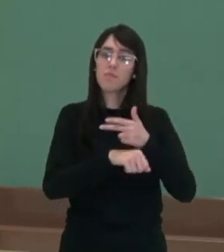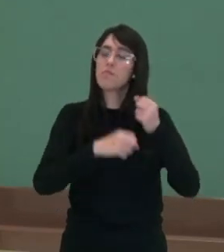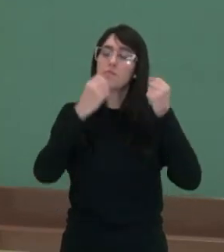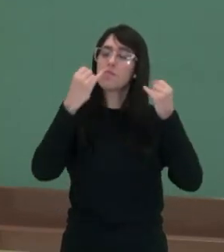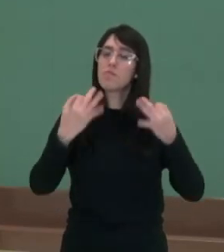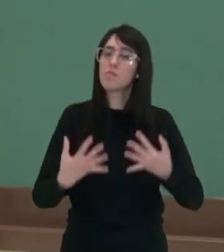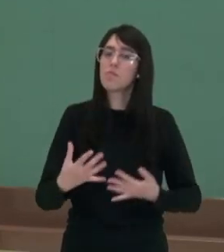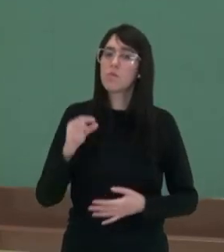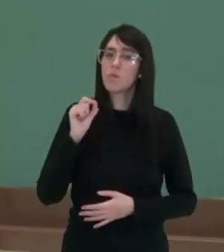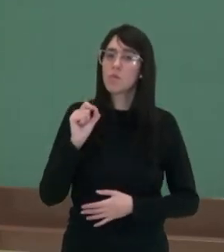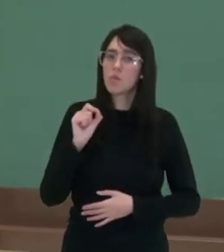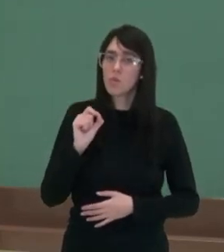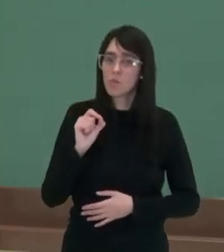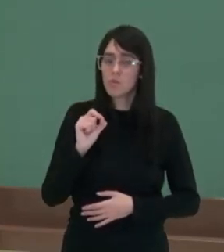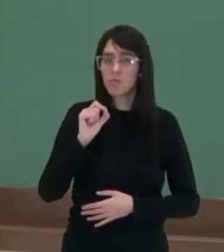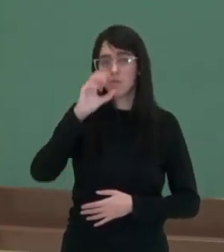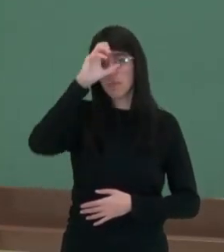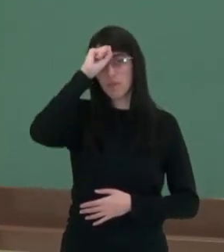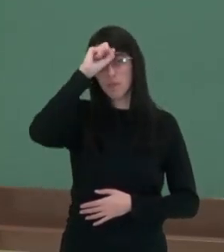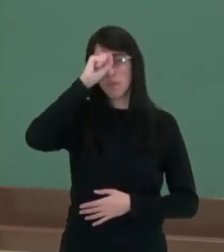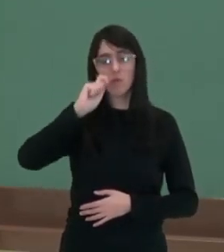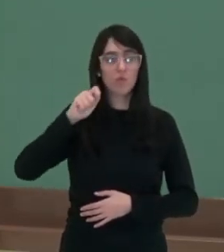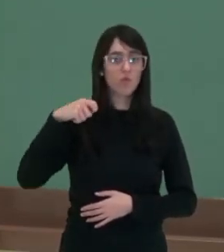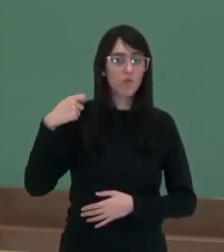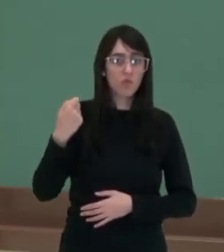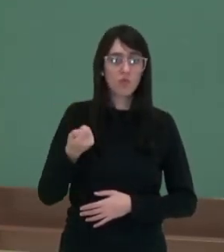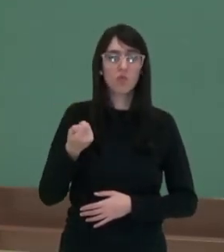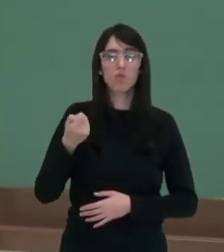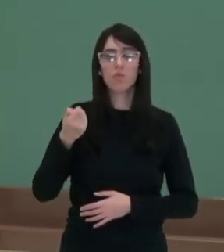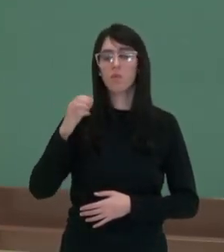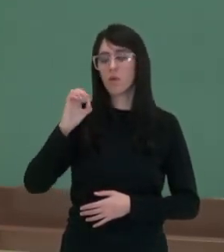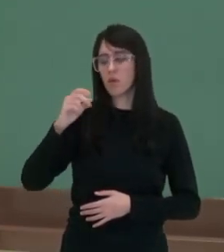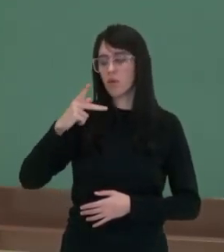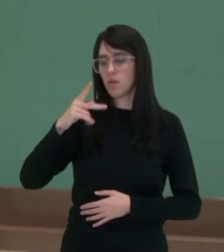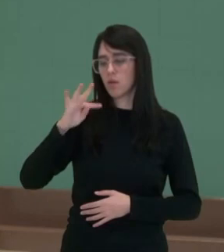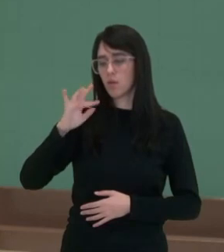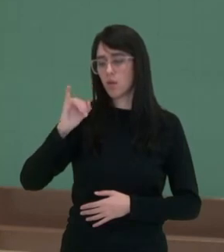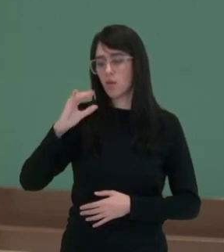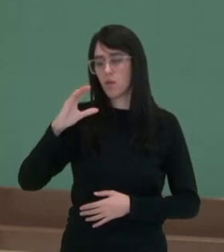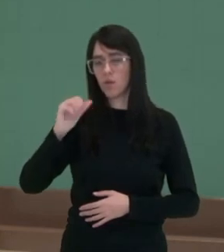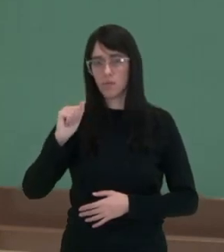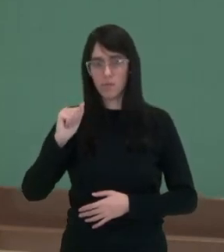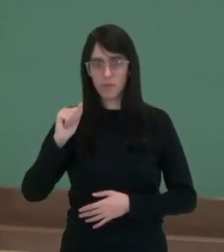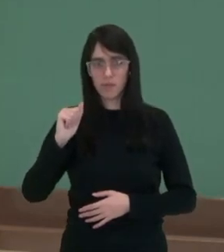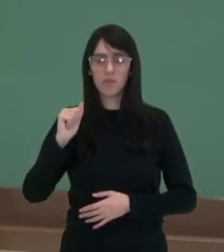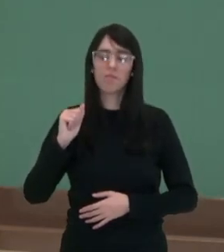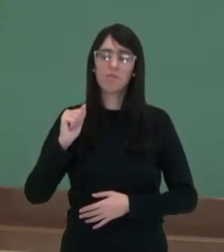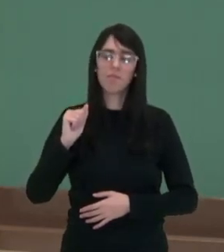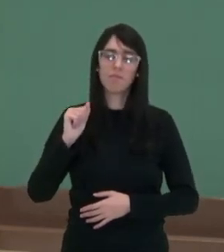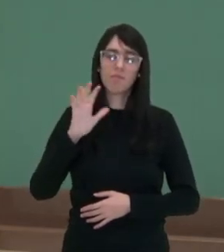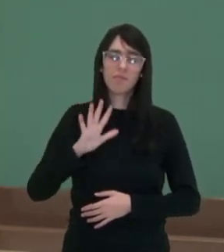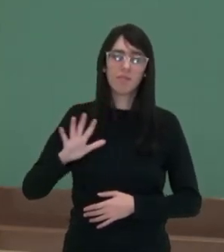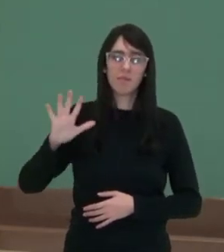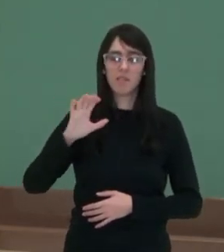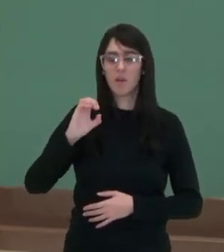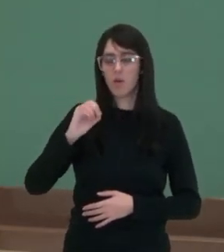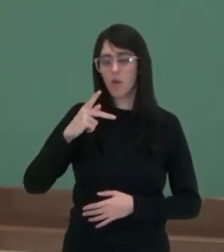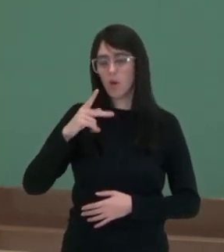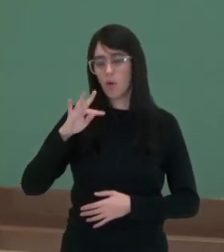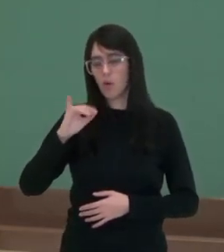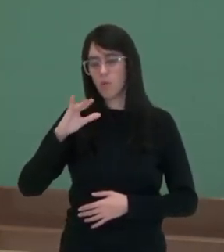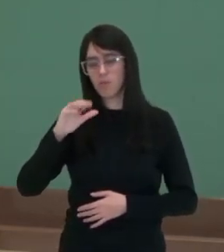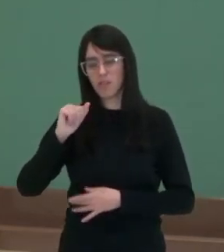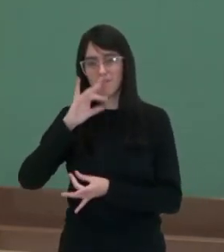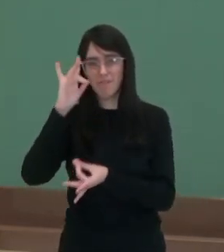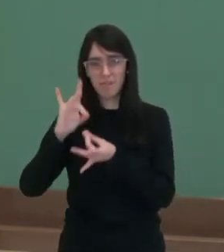meus queridos e queridas, nós falamos sobre isomeria ótica, isomeria espacial e, em específico, isomeria